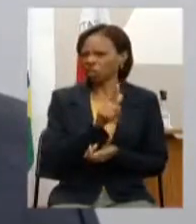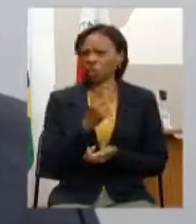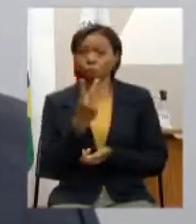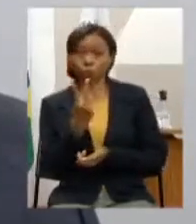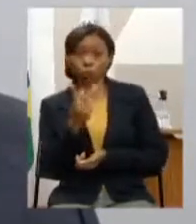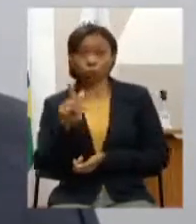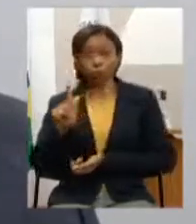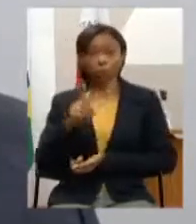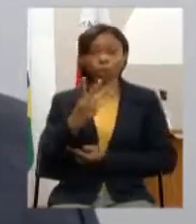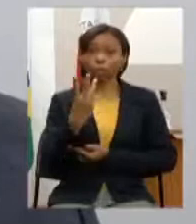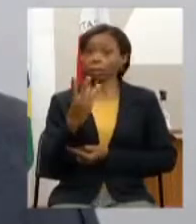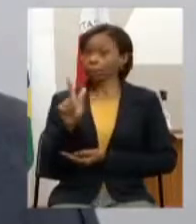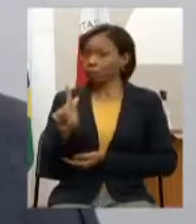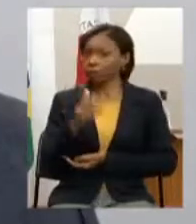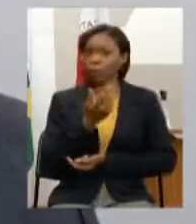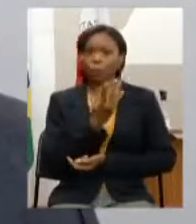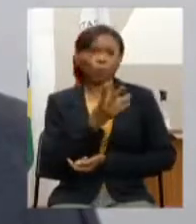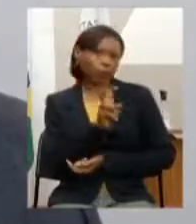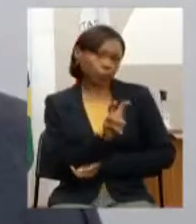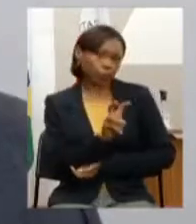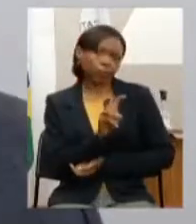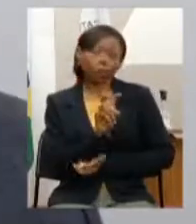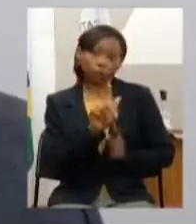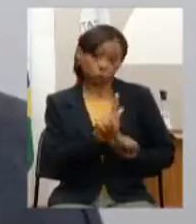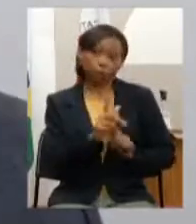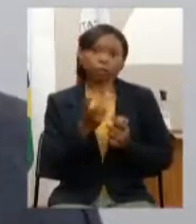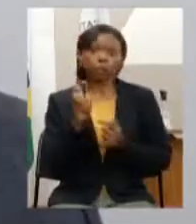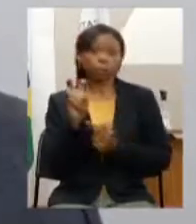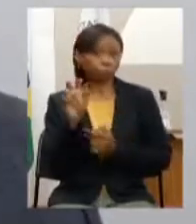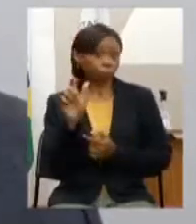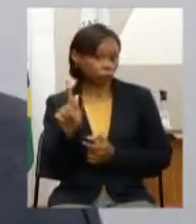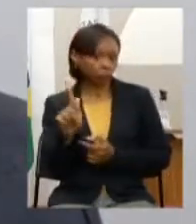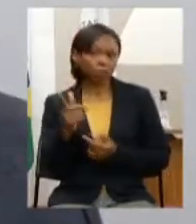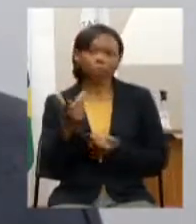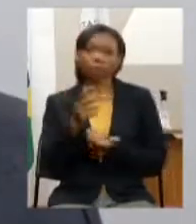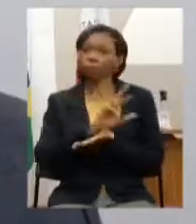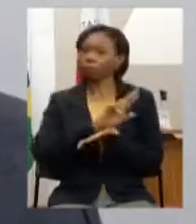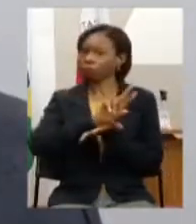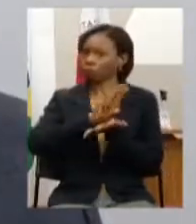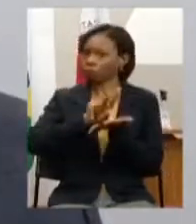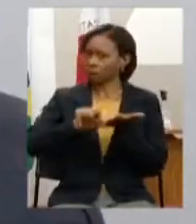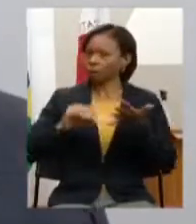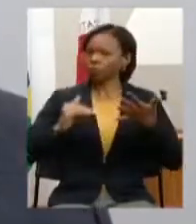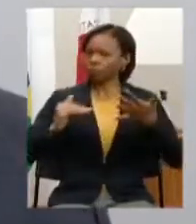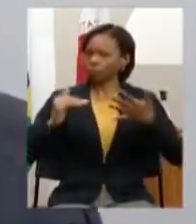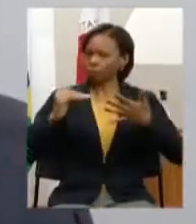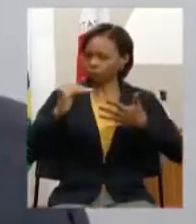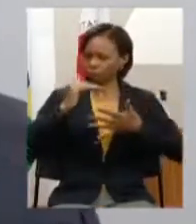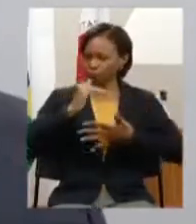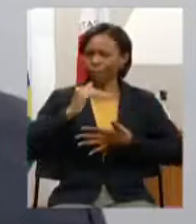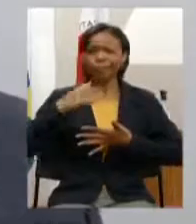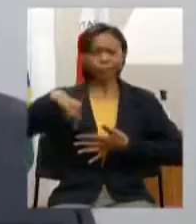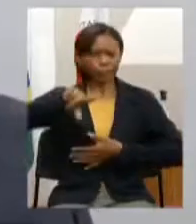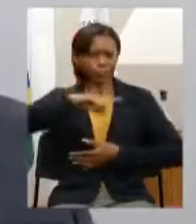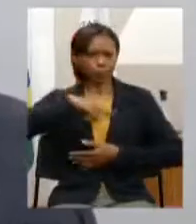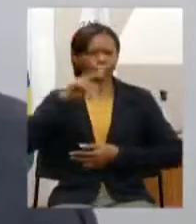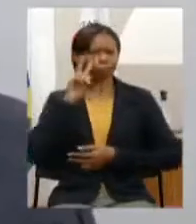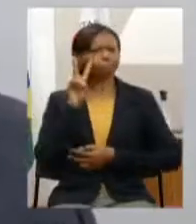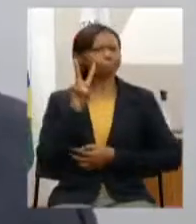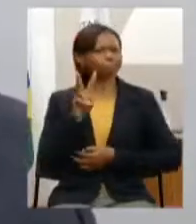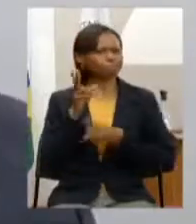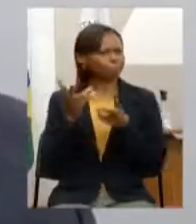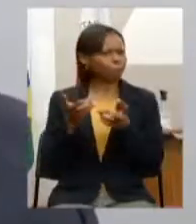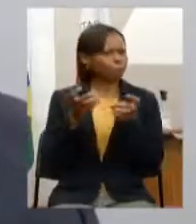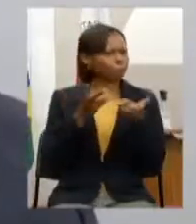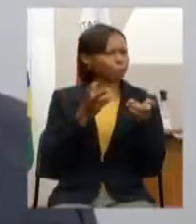3G 4G 5G é o que nós temos visto aí é fácil de perceber andando